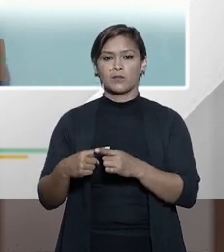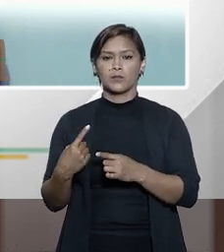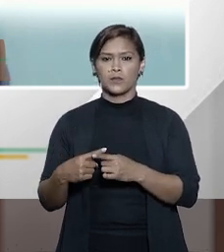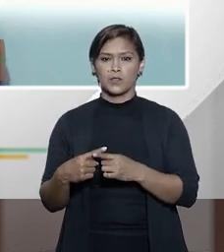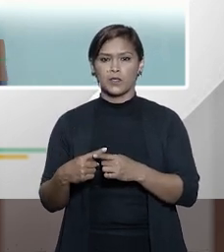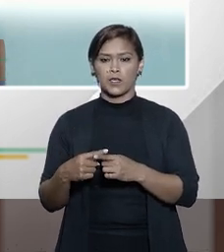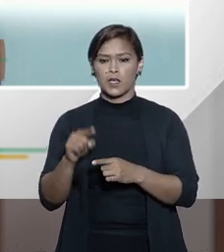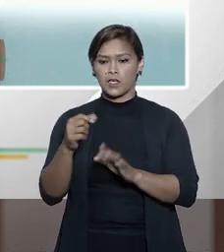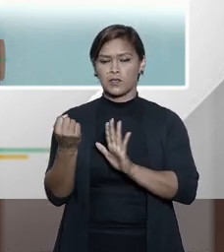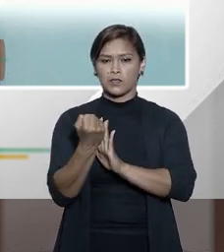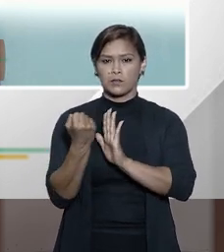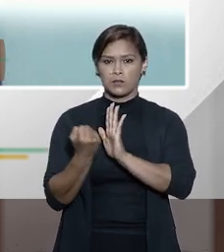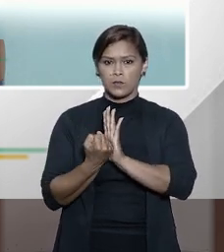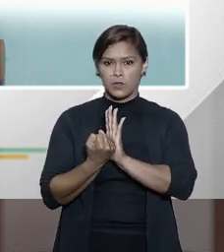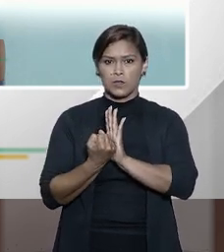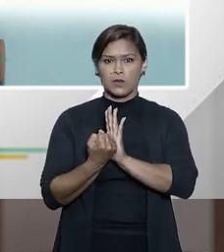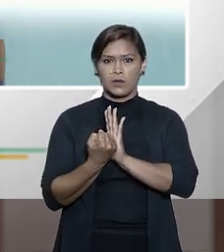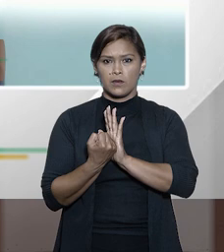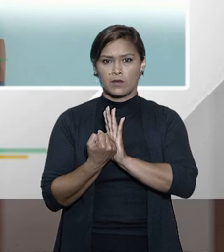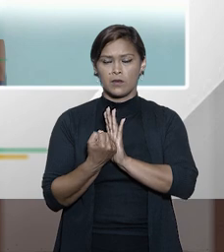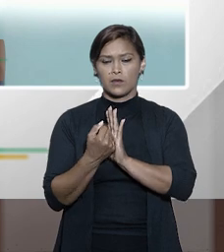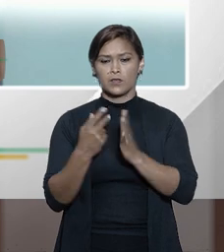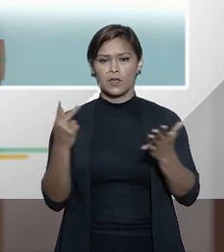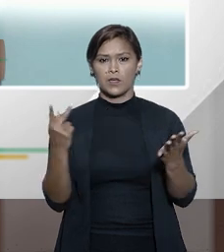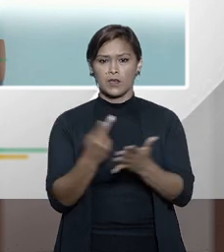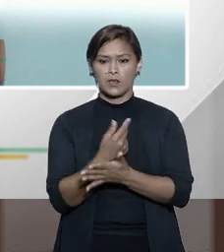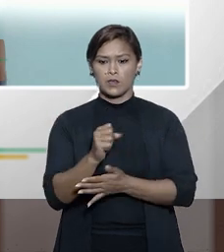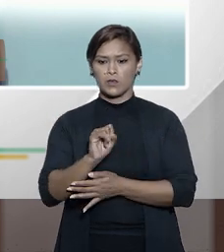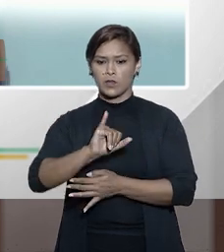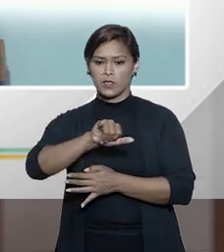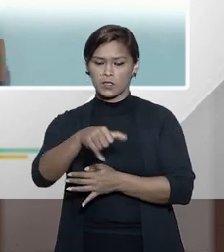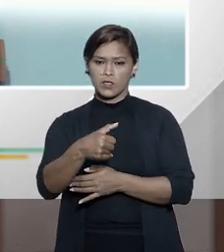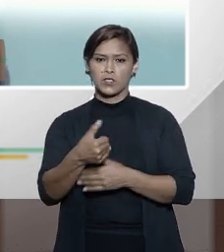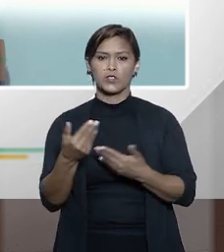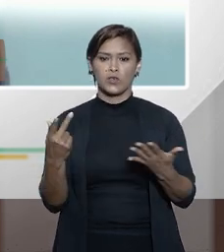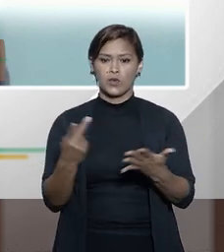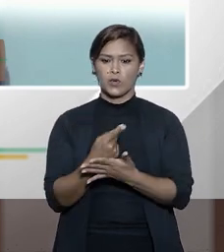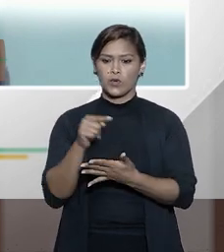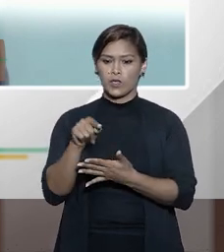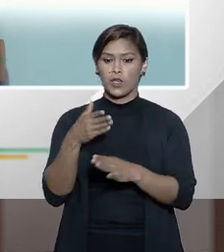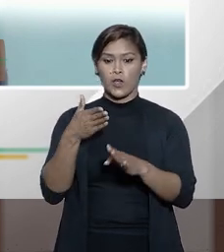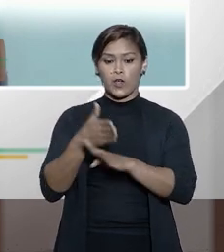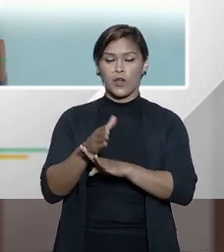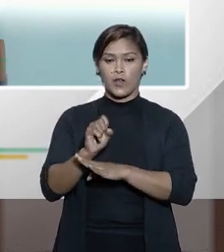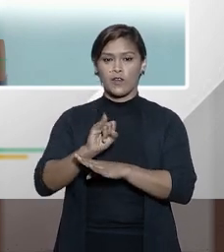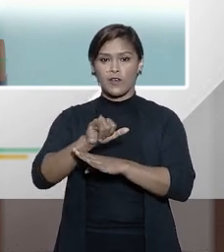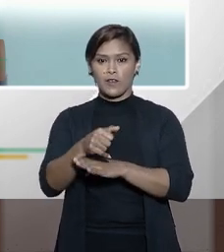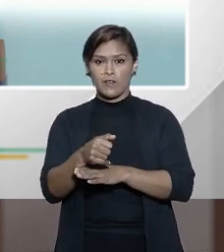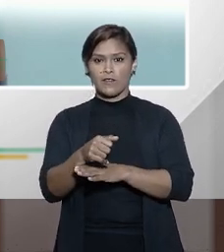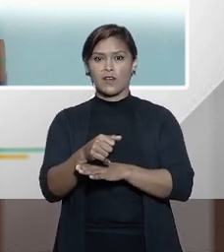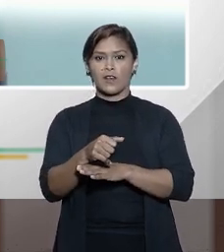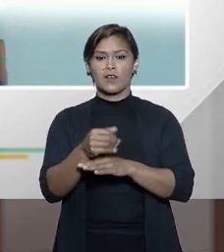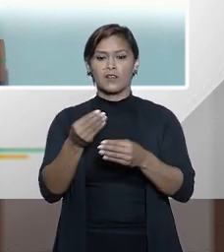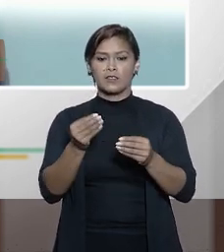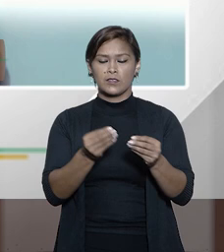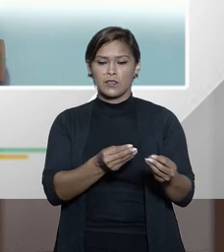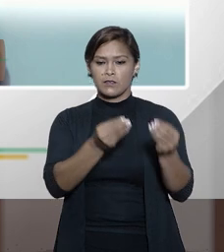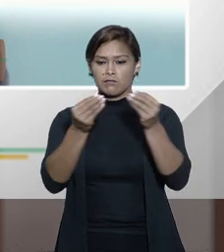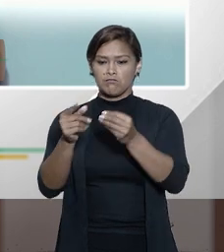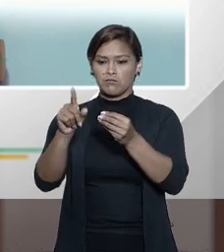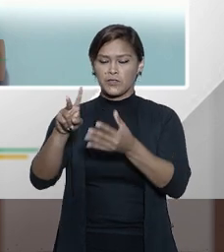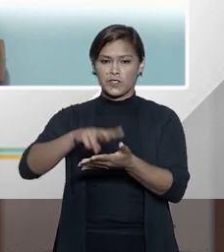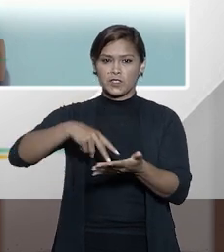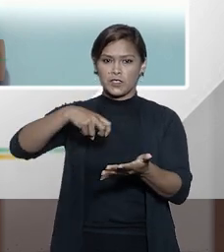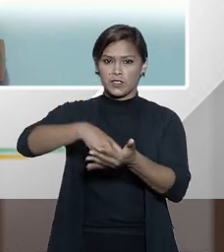porque essa homologação se dá no STJ de qualquer modo. Quando a gente fala na tal da transferência de